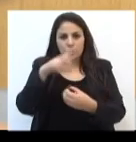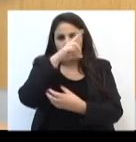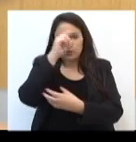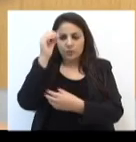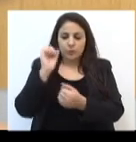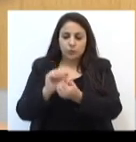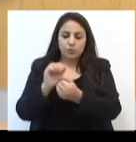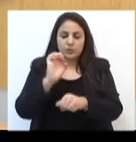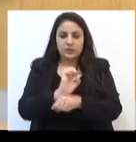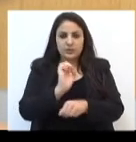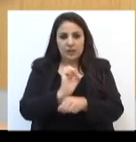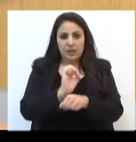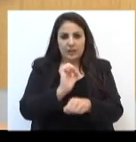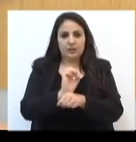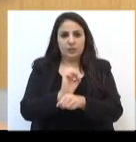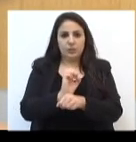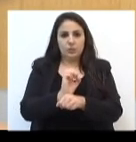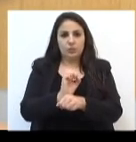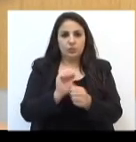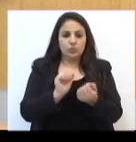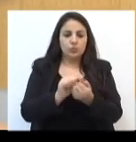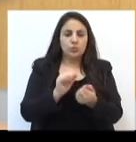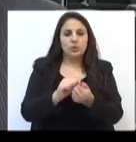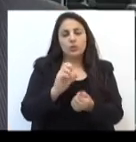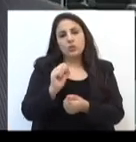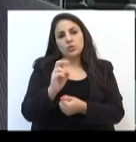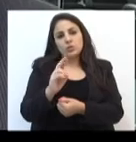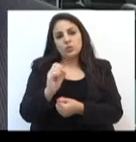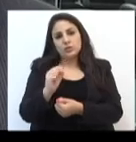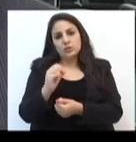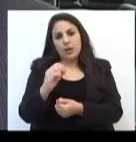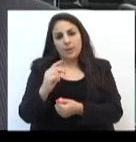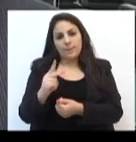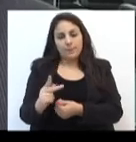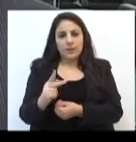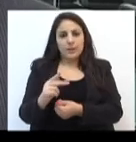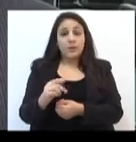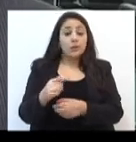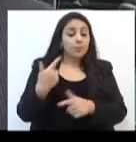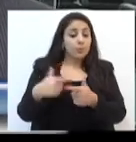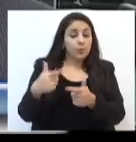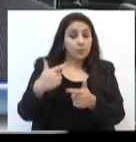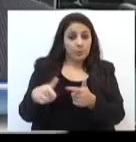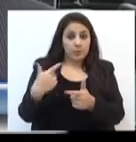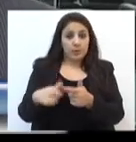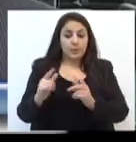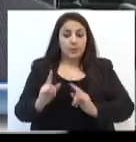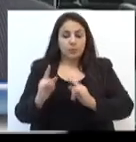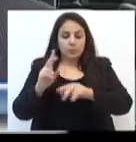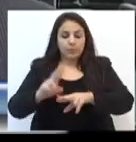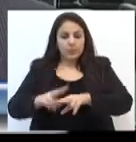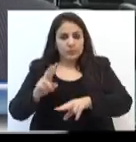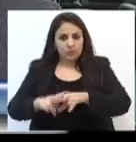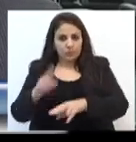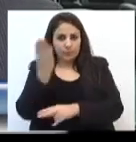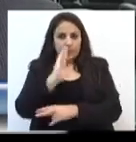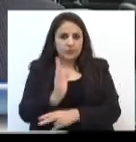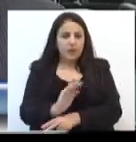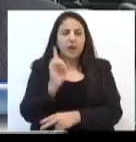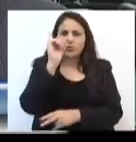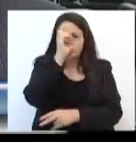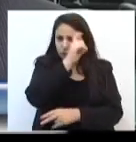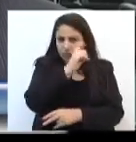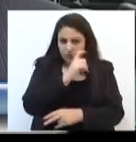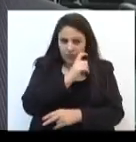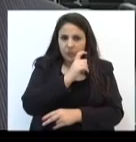município e o Estado através da SUSEP. Um dos grandes problemas do sistema prisional brasileiro como um todo é